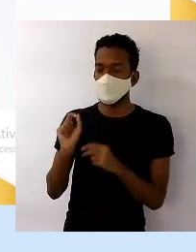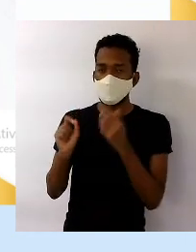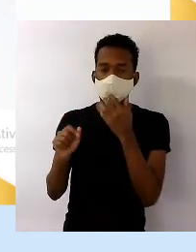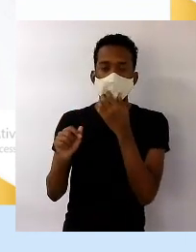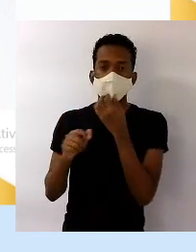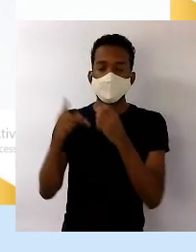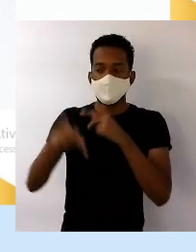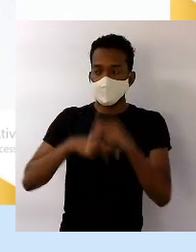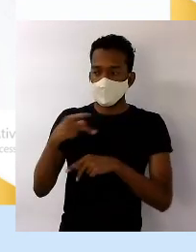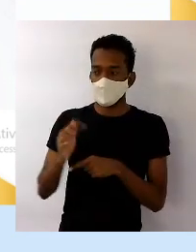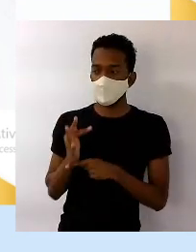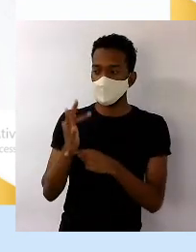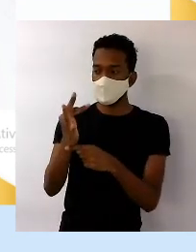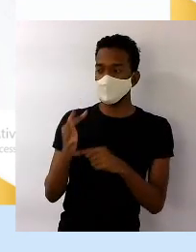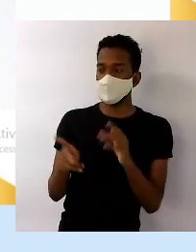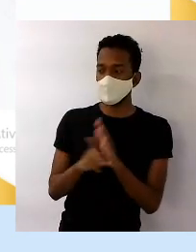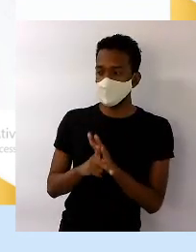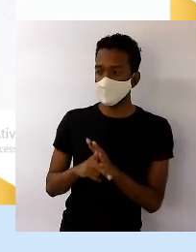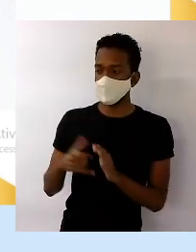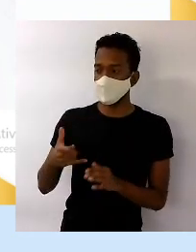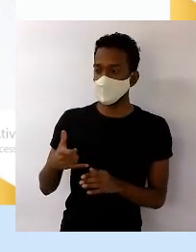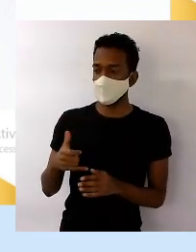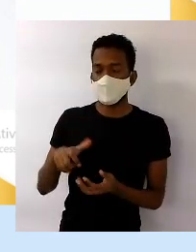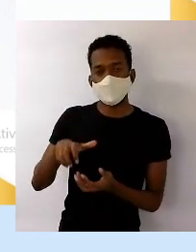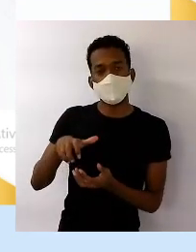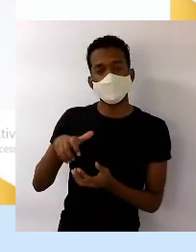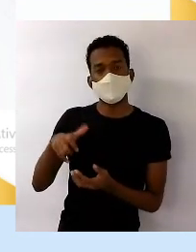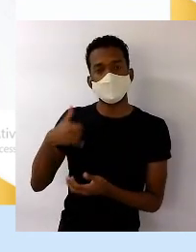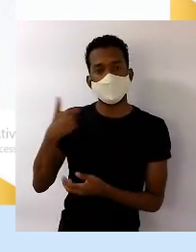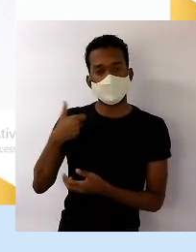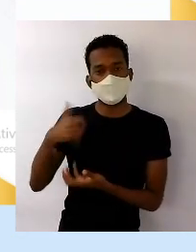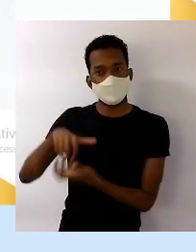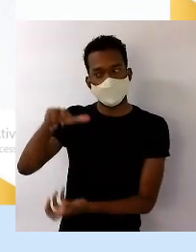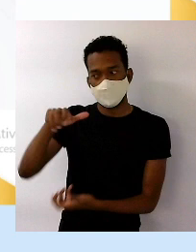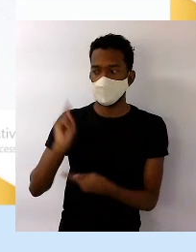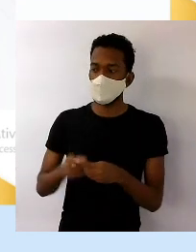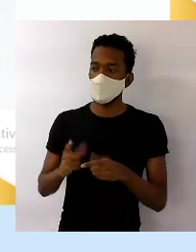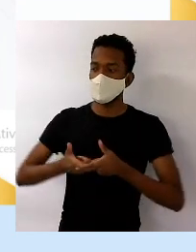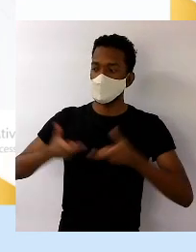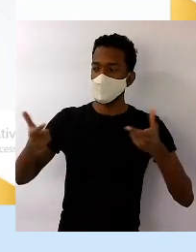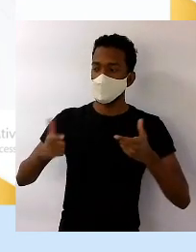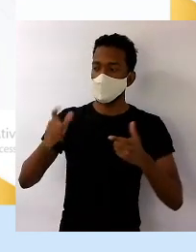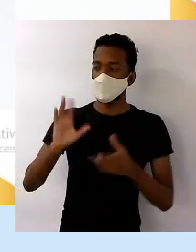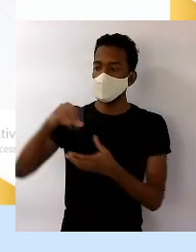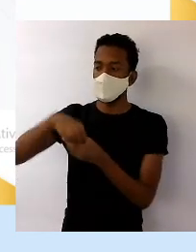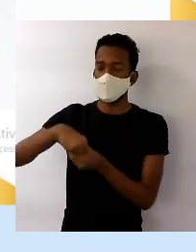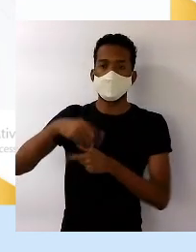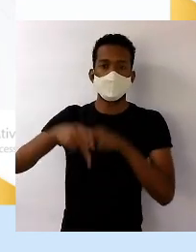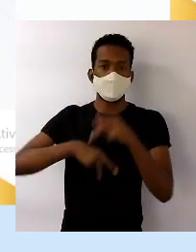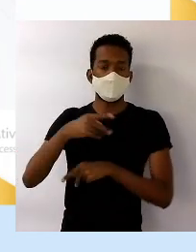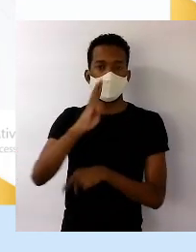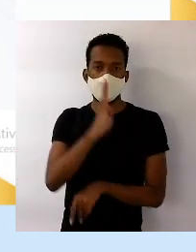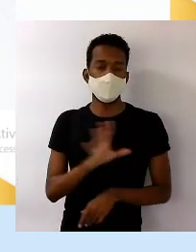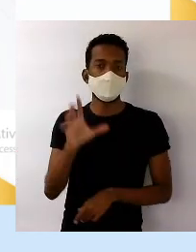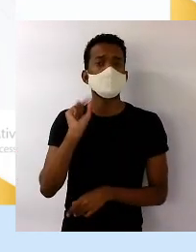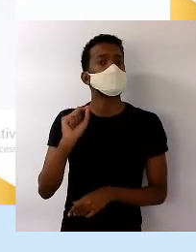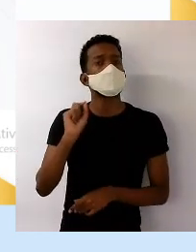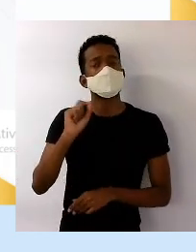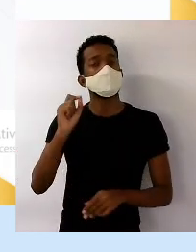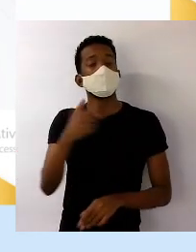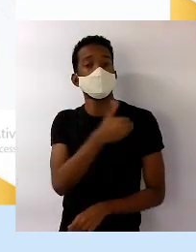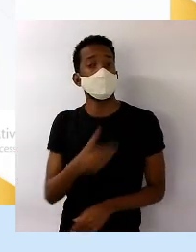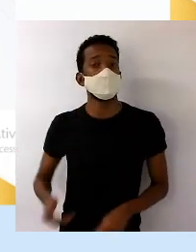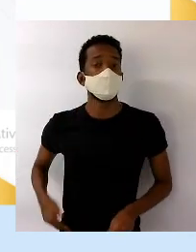população de pessoas idosas, que vai ser o maior quantitativo da população brasileira. O que os governos vão pensar?